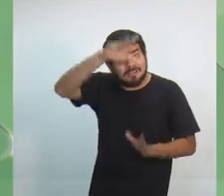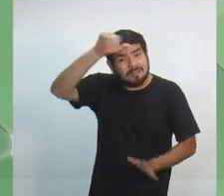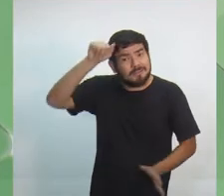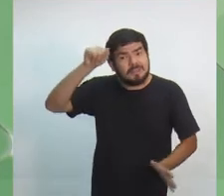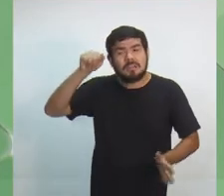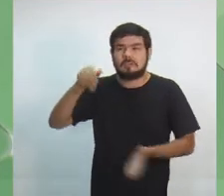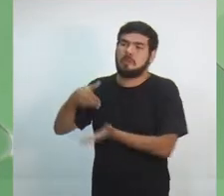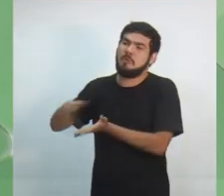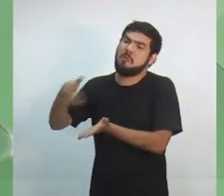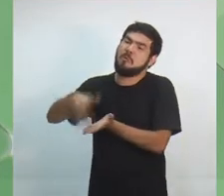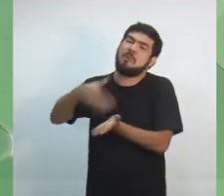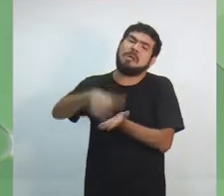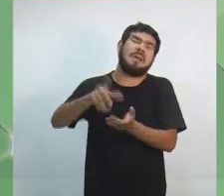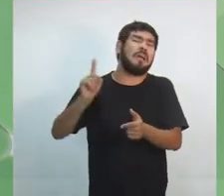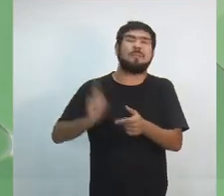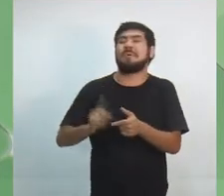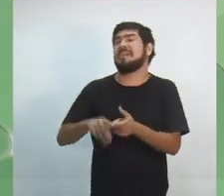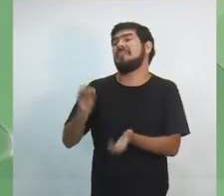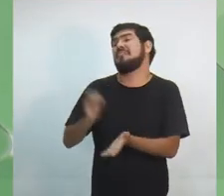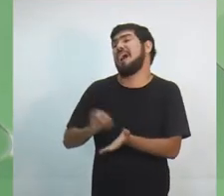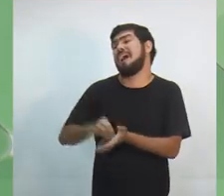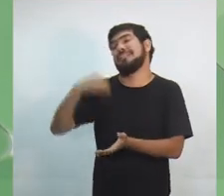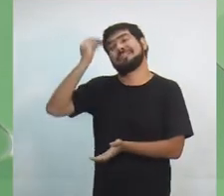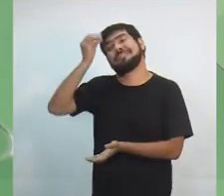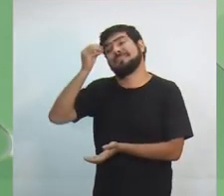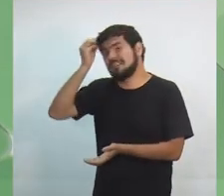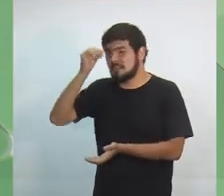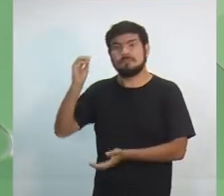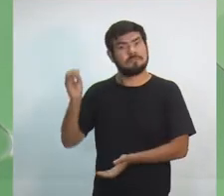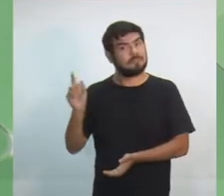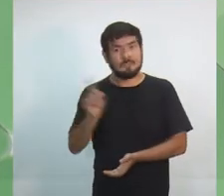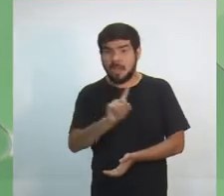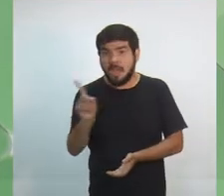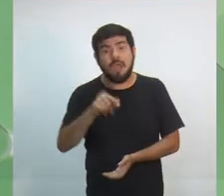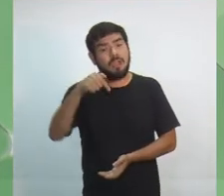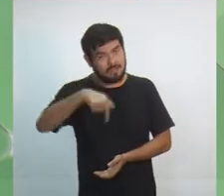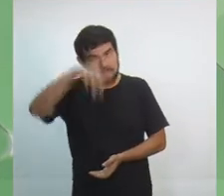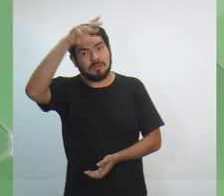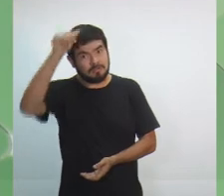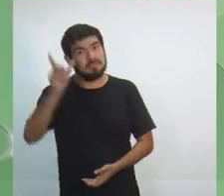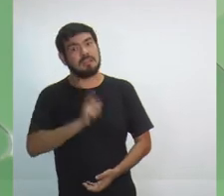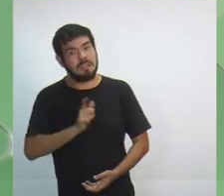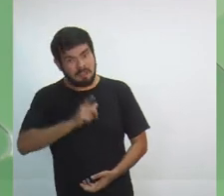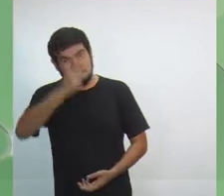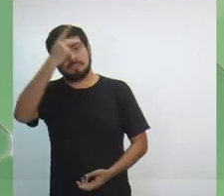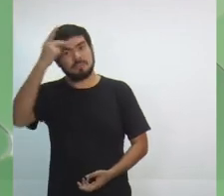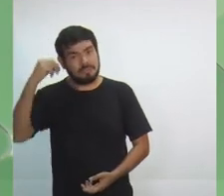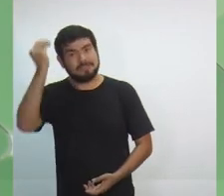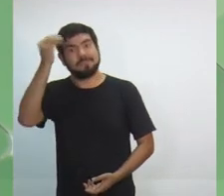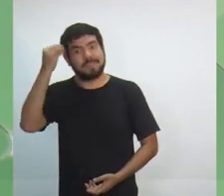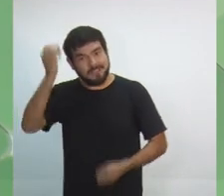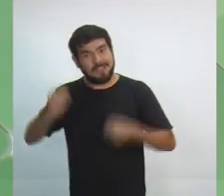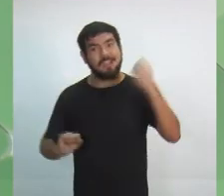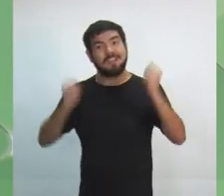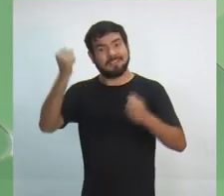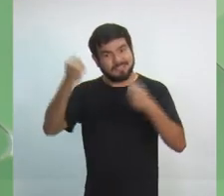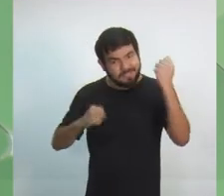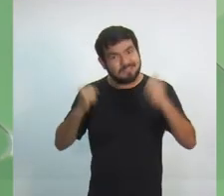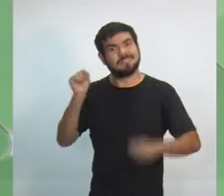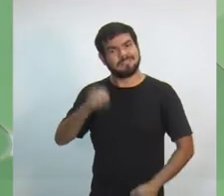e diz não, é porque não está capacitado. Nós temos sim pessoas capacitadas. Eu acho que nós temos. E isso é o que nós vamos fazer no nosso governo.